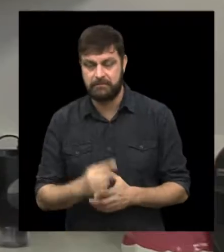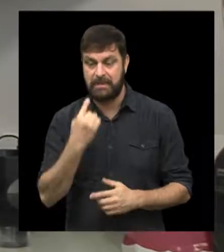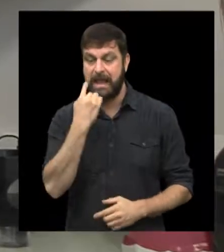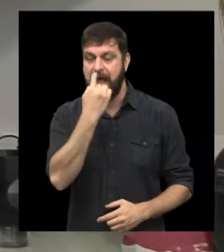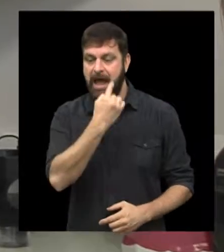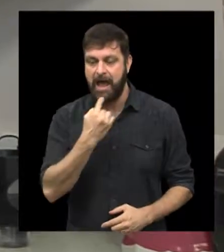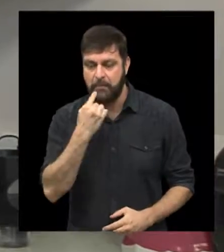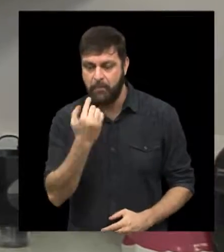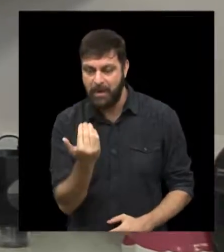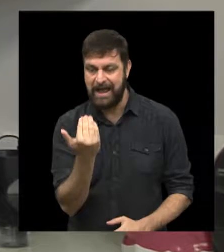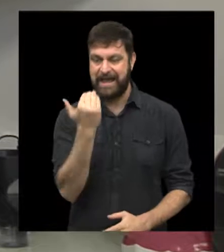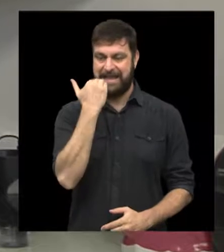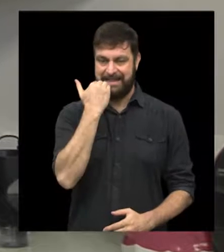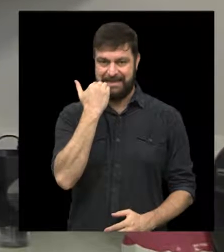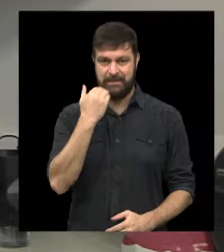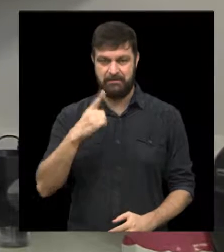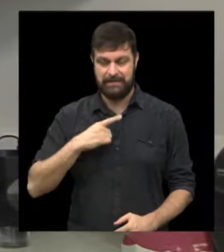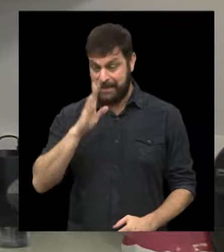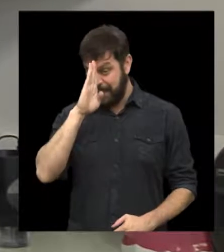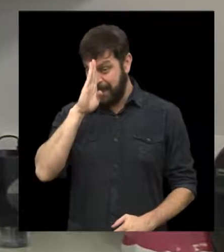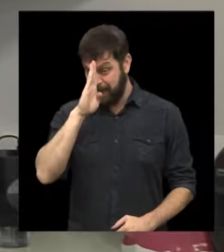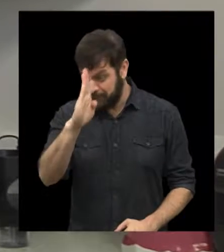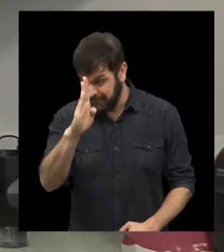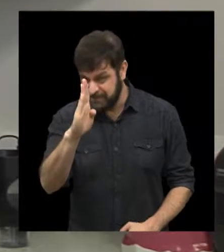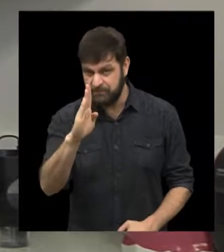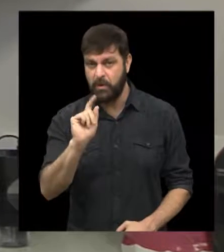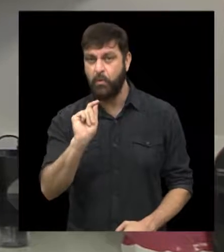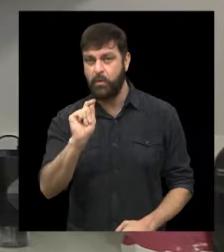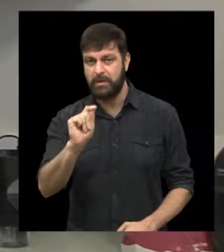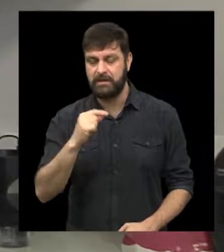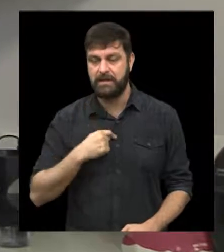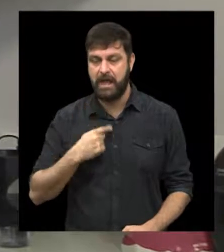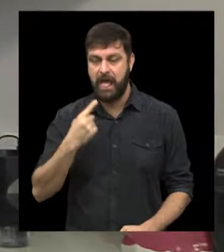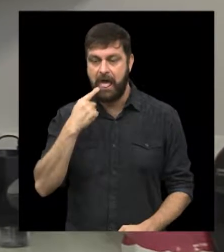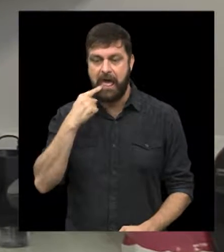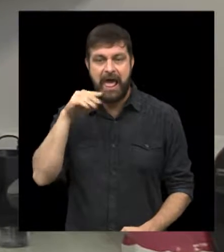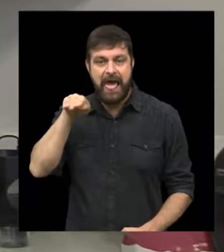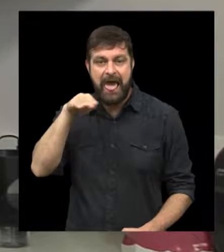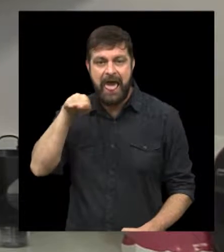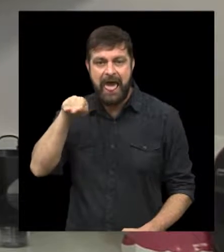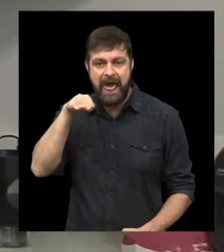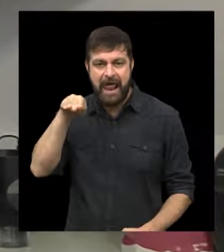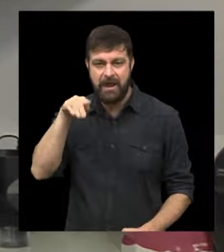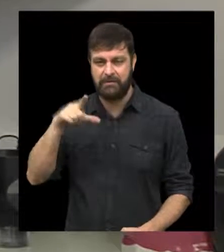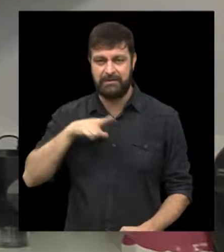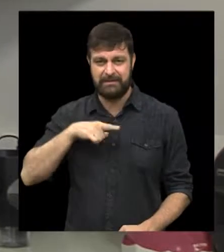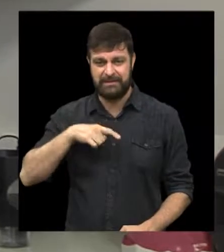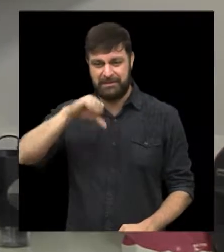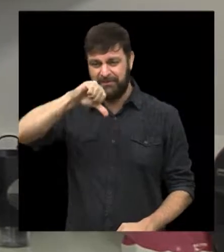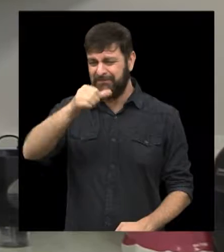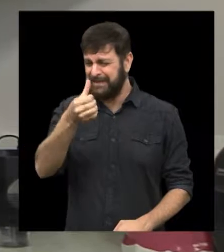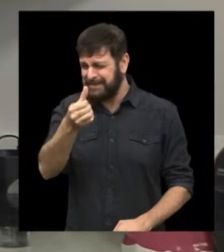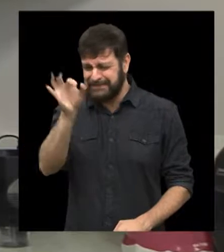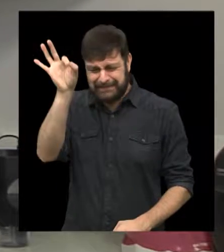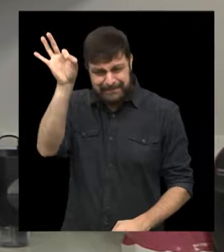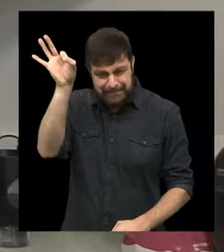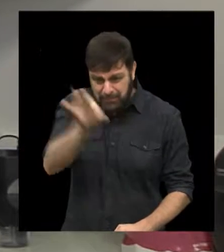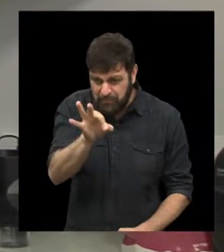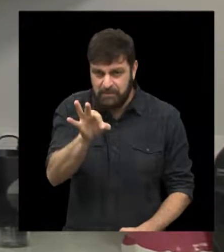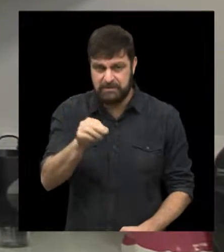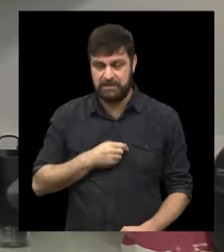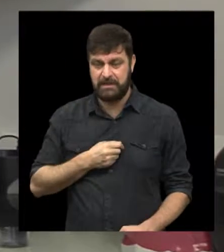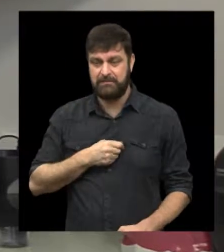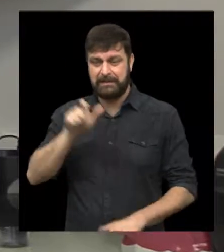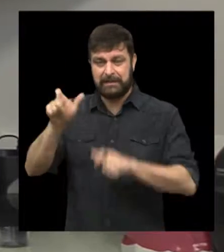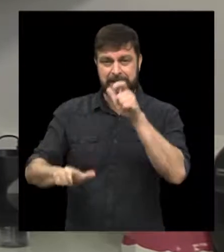Então, dentro das causas bucais, a principal vilã do mau hálito é a língua. A língua corresponde a 96%, 97%,